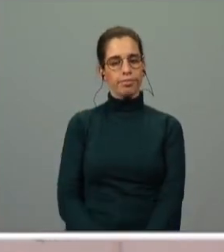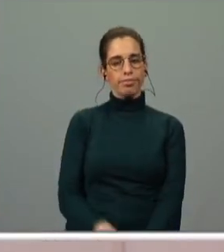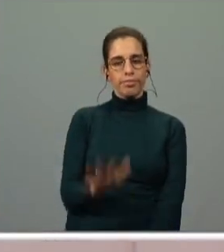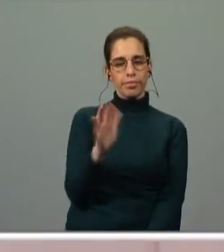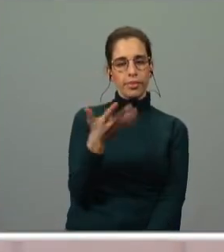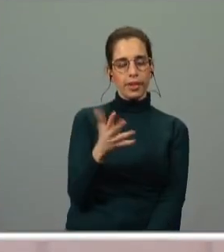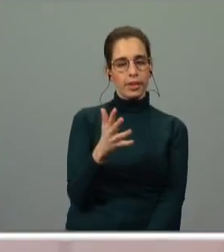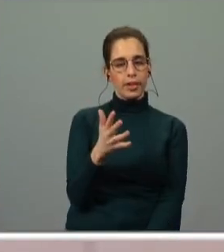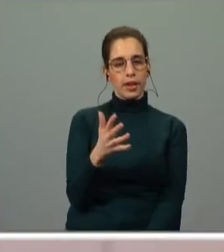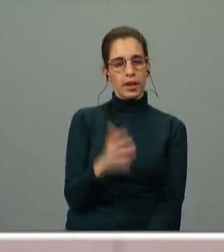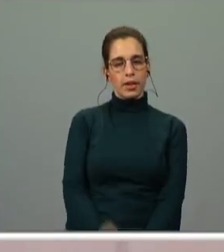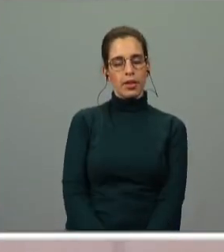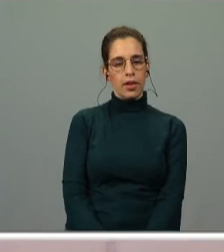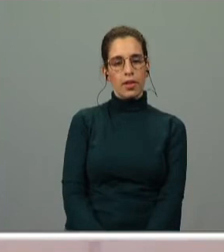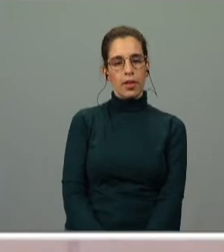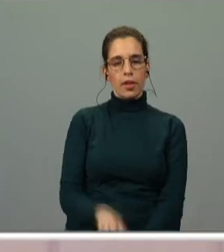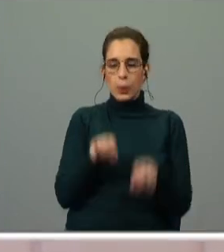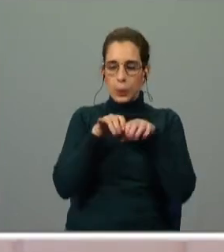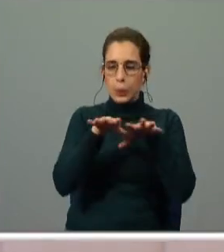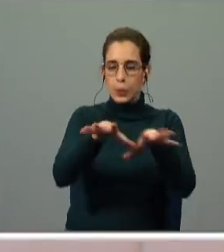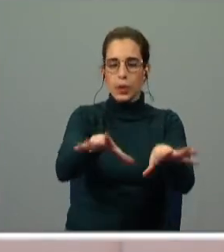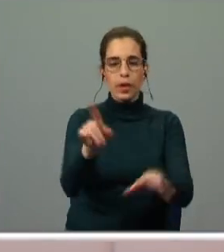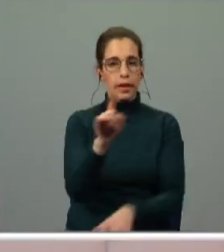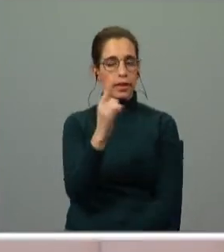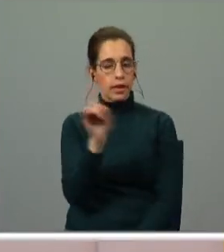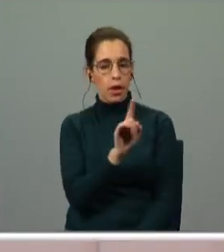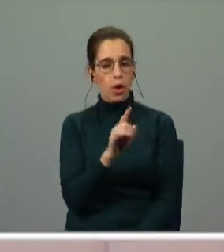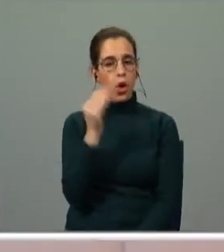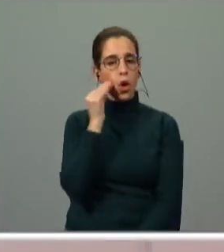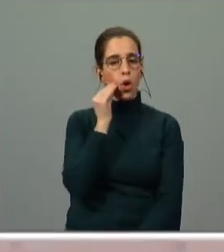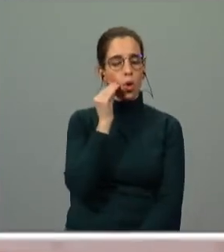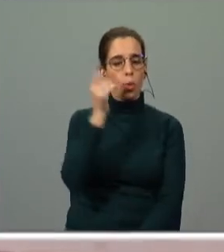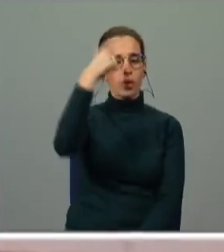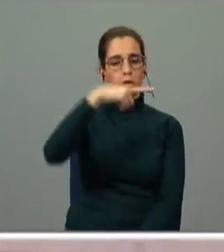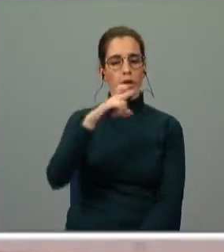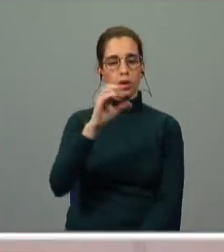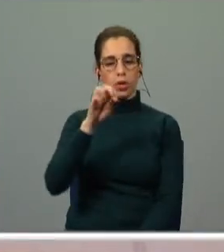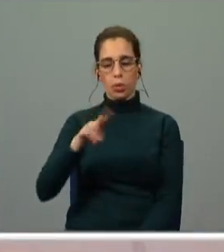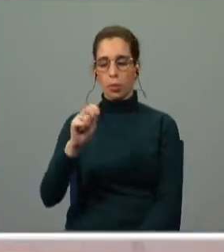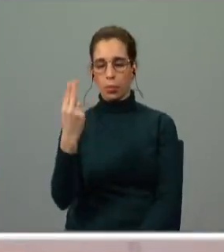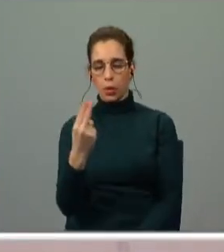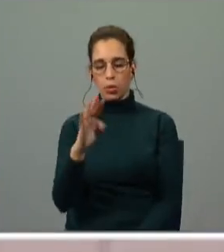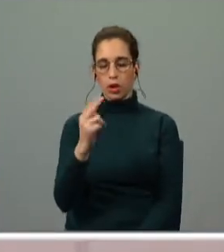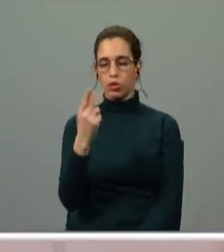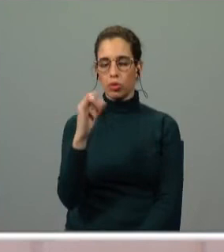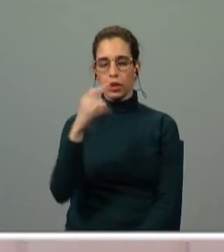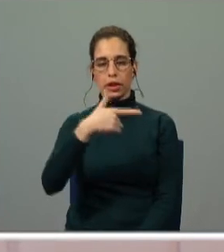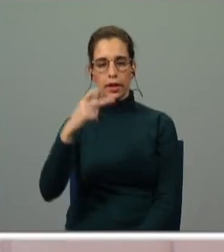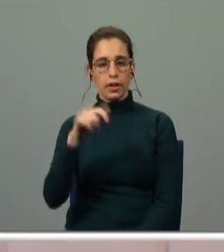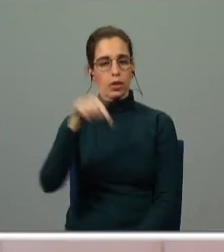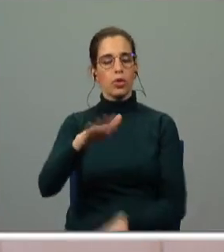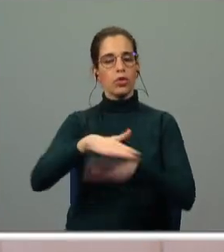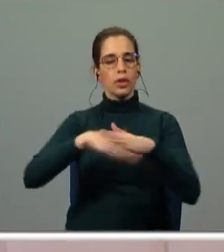calhar não é tão divulgada não tem tanta fama como a história do Romeu e da Julieta então o que é que fizemos hoje?